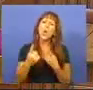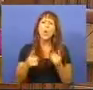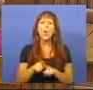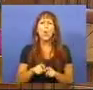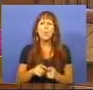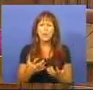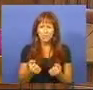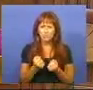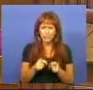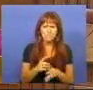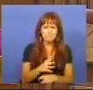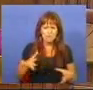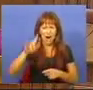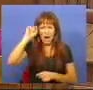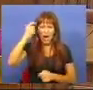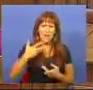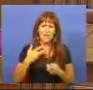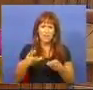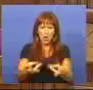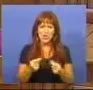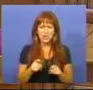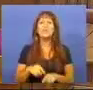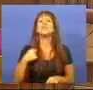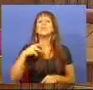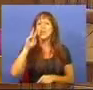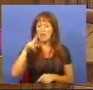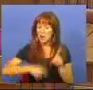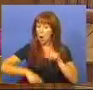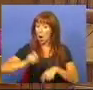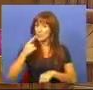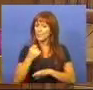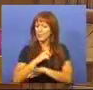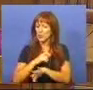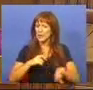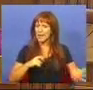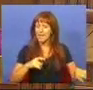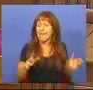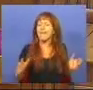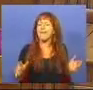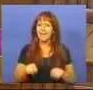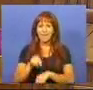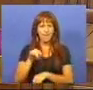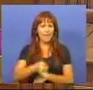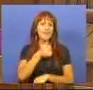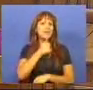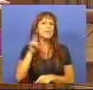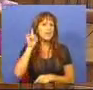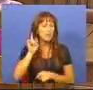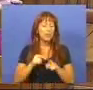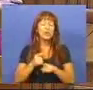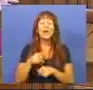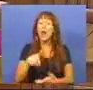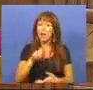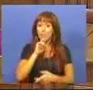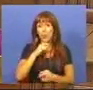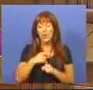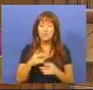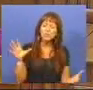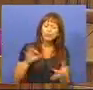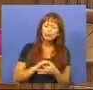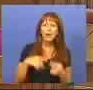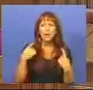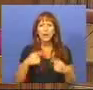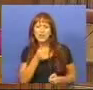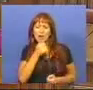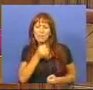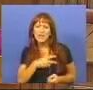contração ainda maior do déficit orçamental. Já vi que se furtou essa questão e essa é decisivamente importante, porque essa é que podemos aferir se